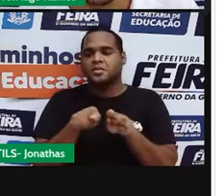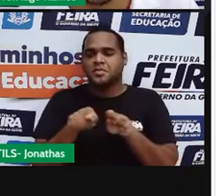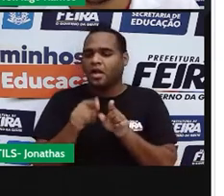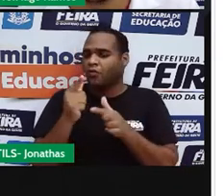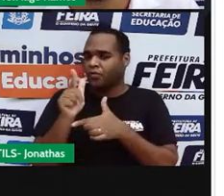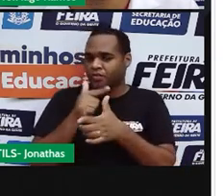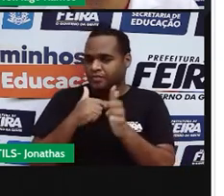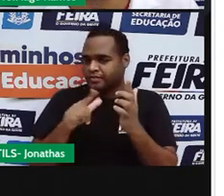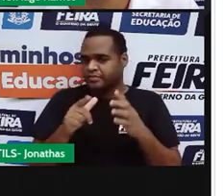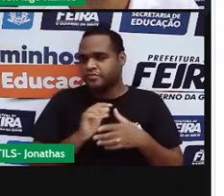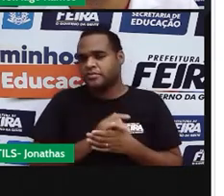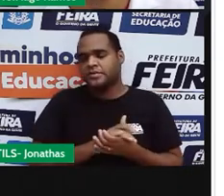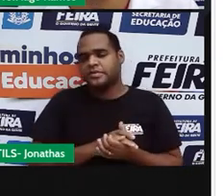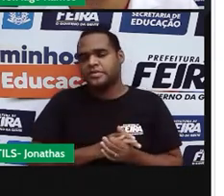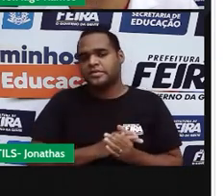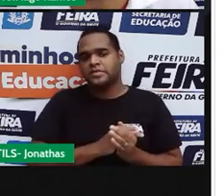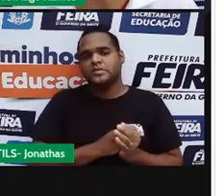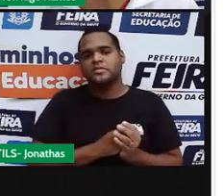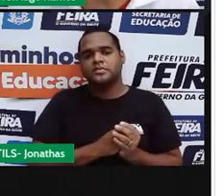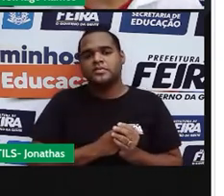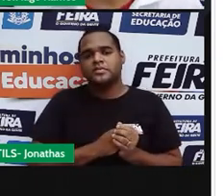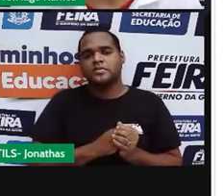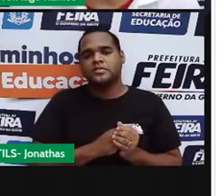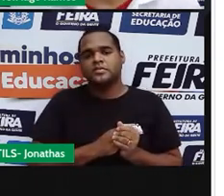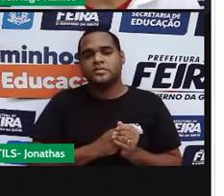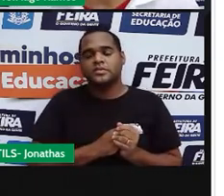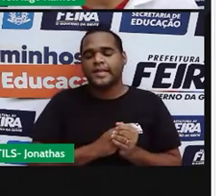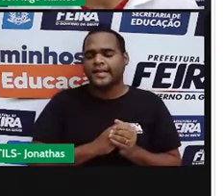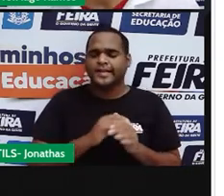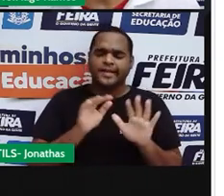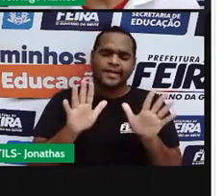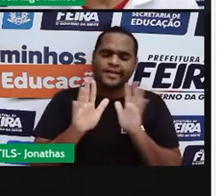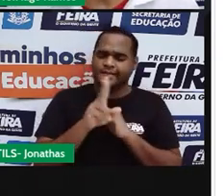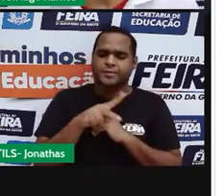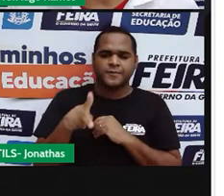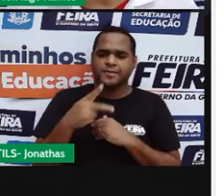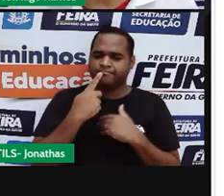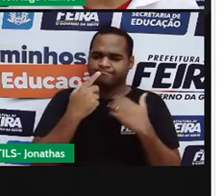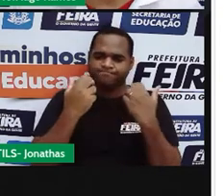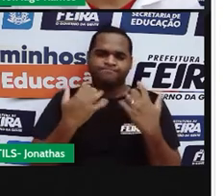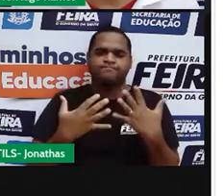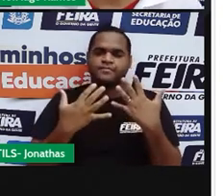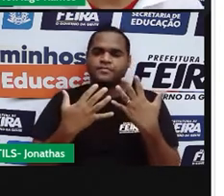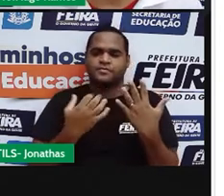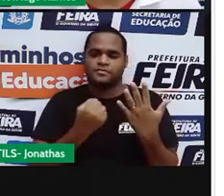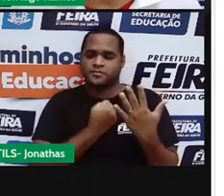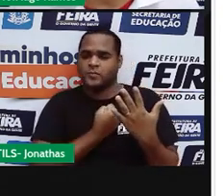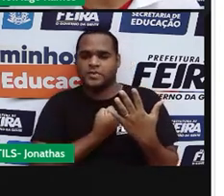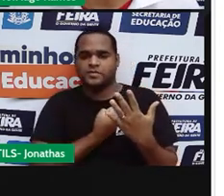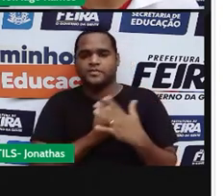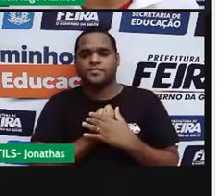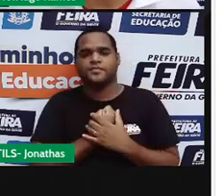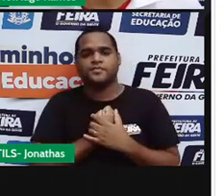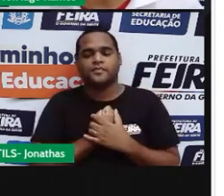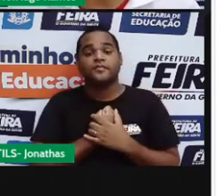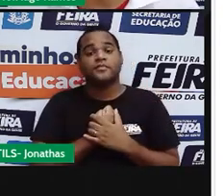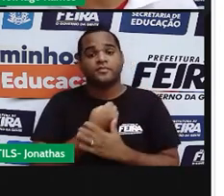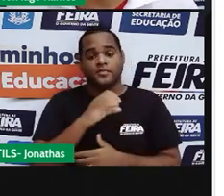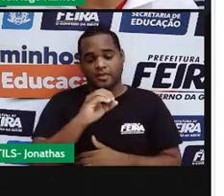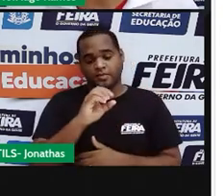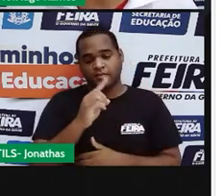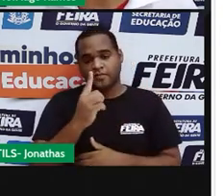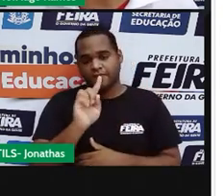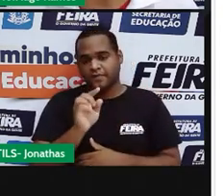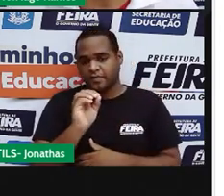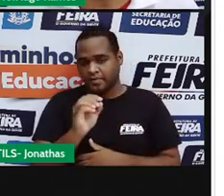frações e que podem ter vírgula. Ah, professor, então aquele número 1,040 é um